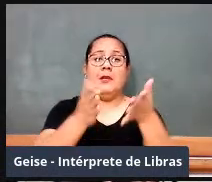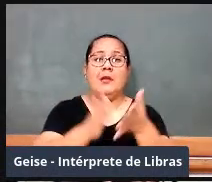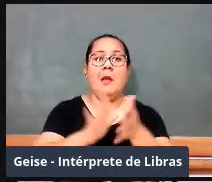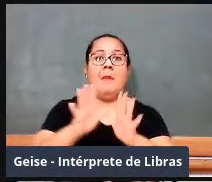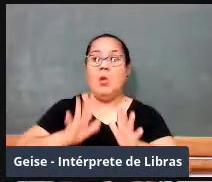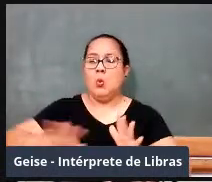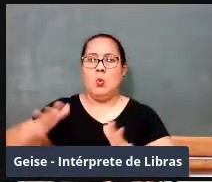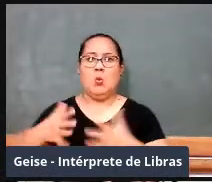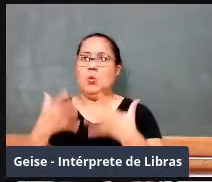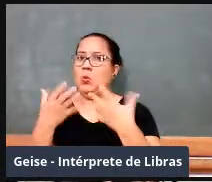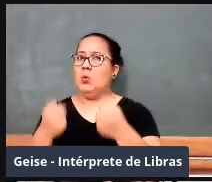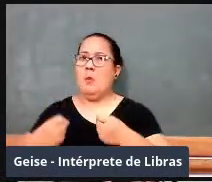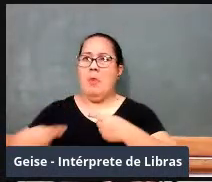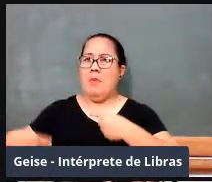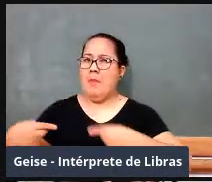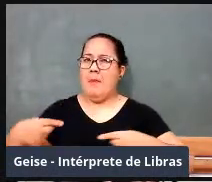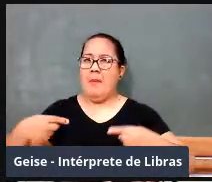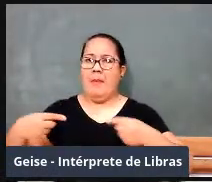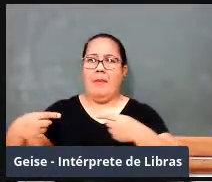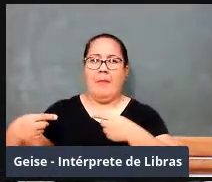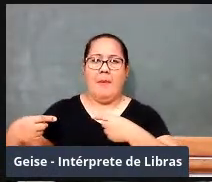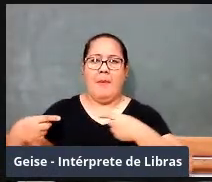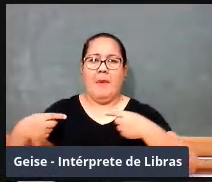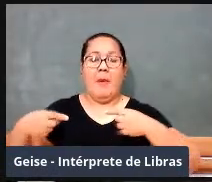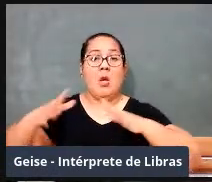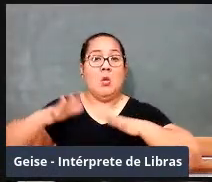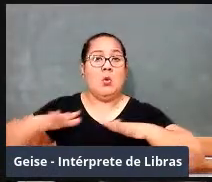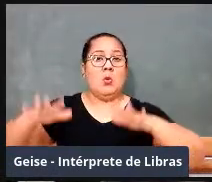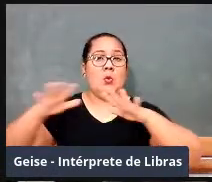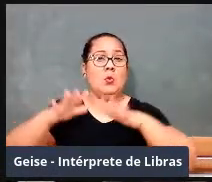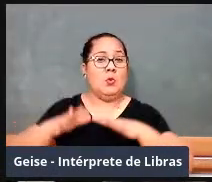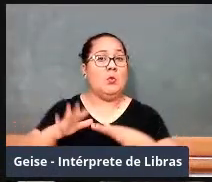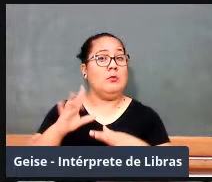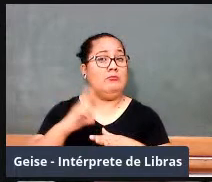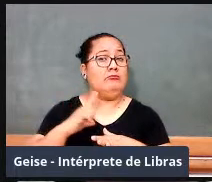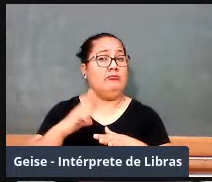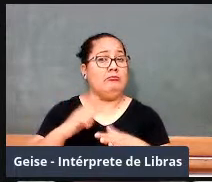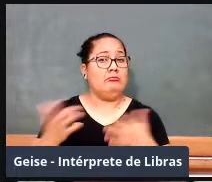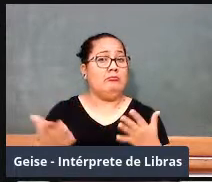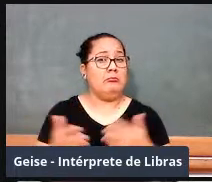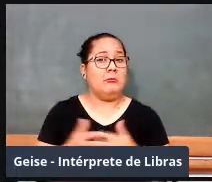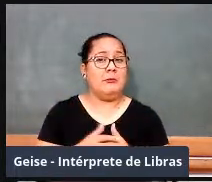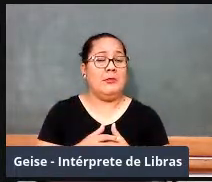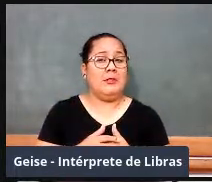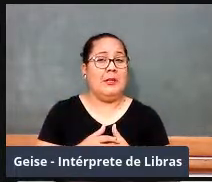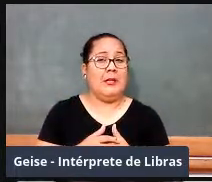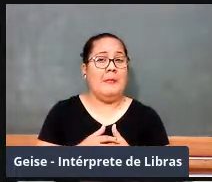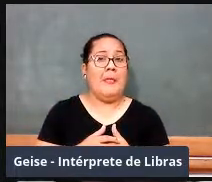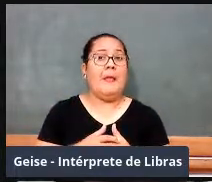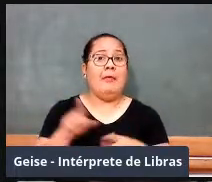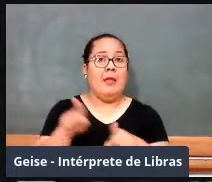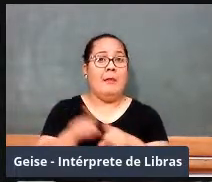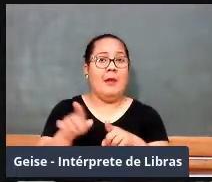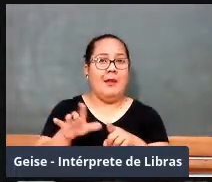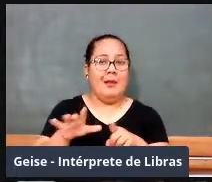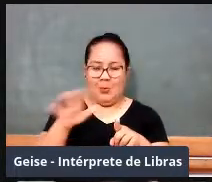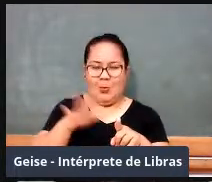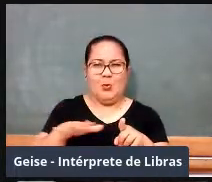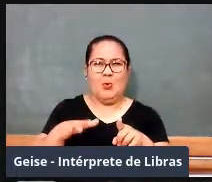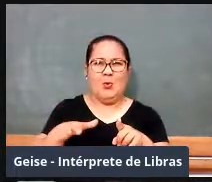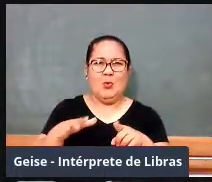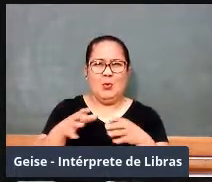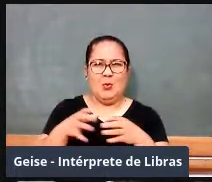a reação era a mais diversa possível, né? Desde os matemáticos que diziam olha,